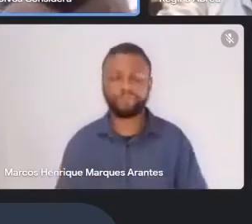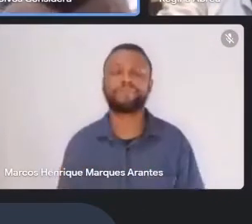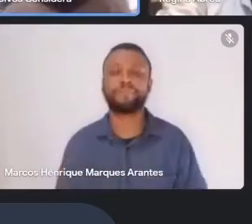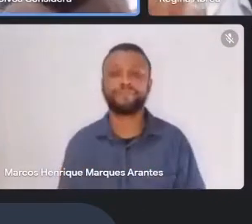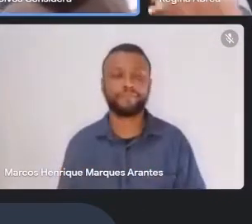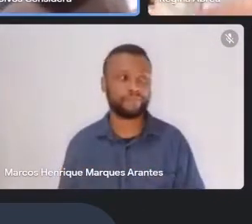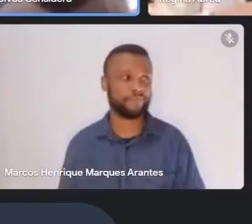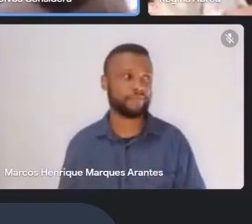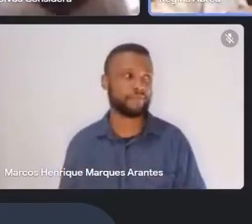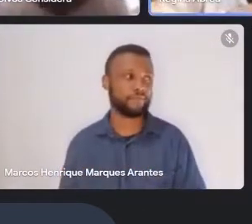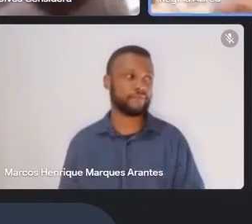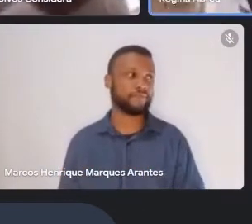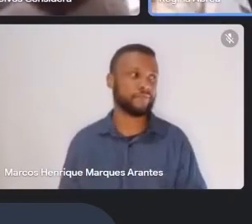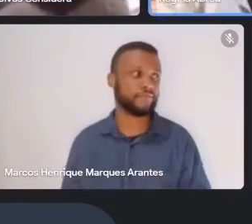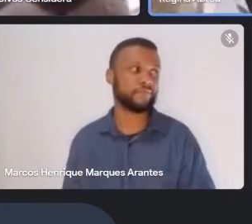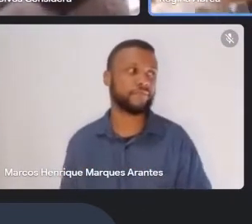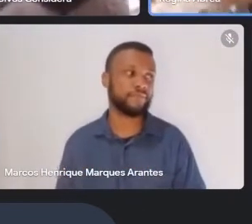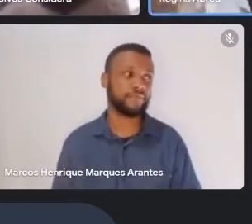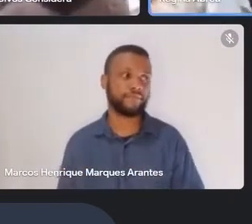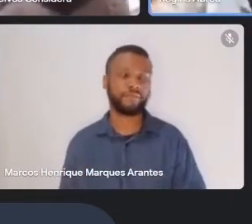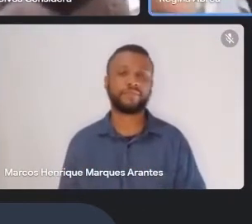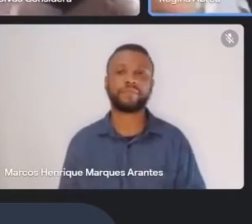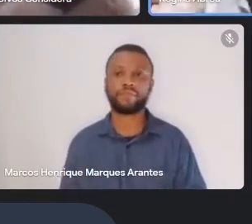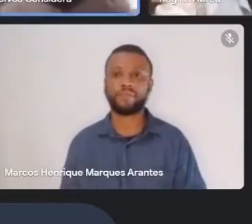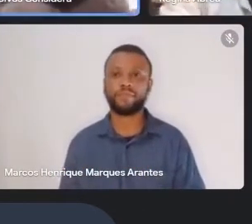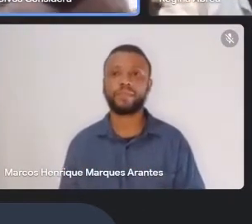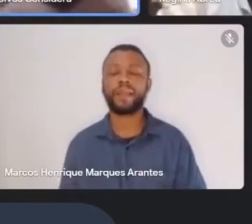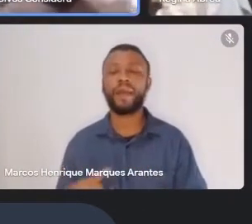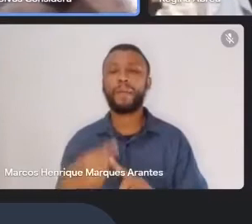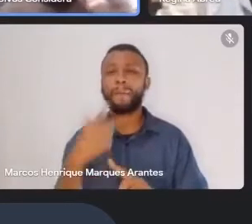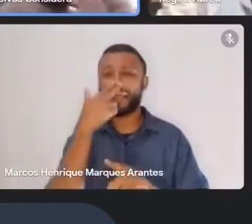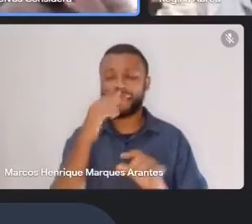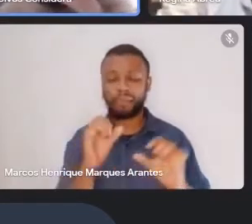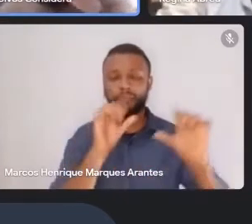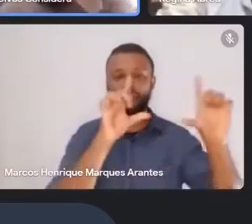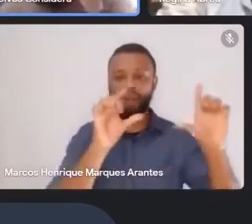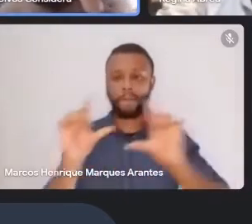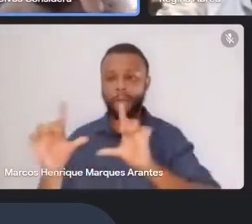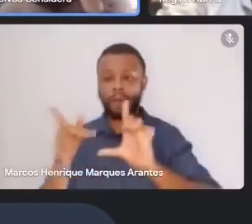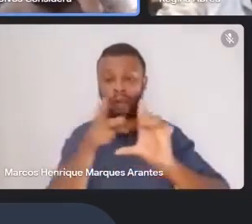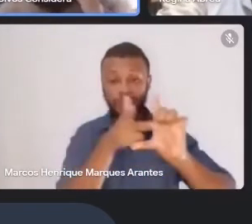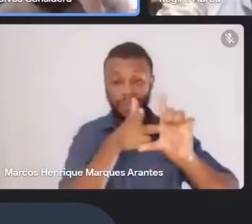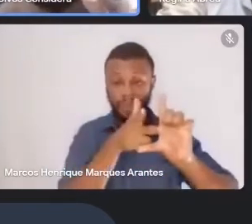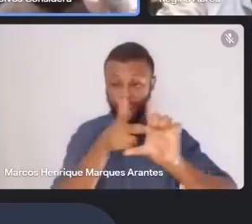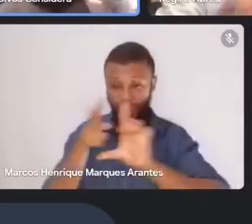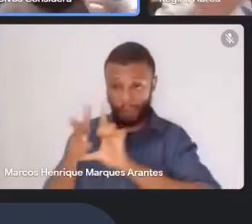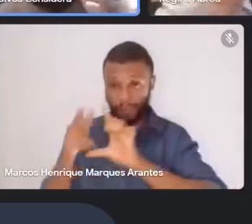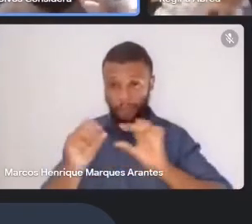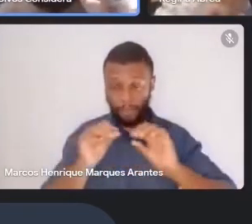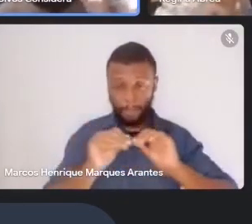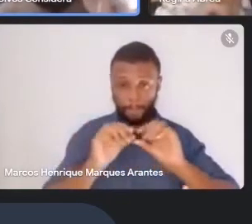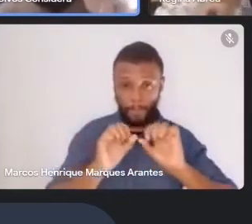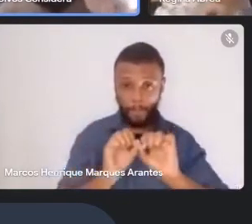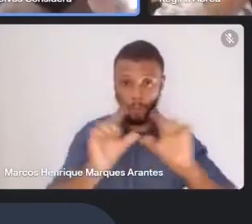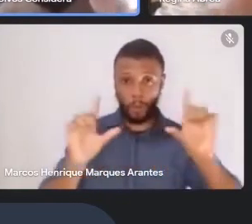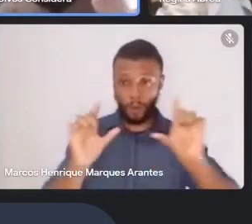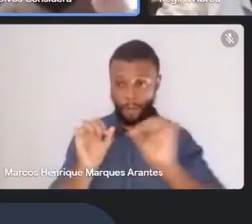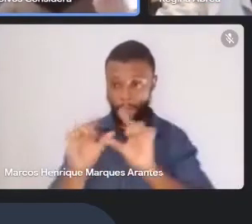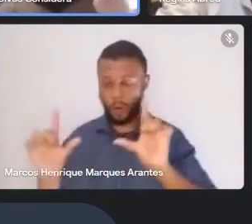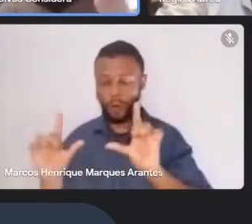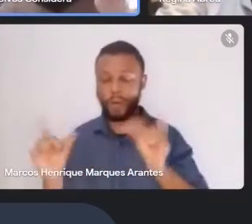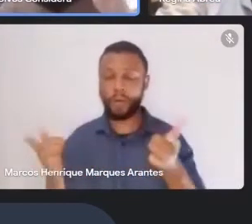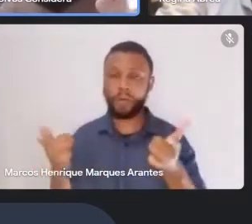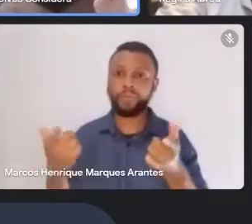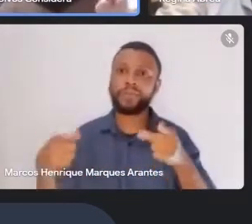Pois é, deixa eu só... Aqui embaixo, aí fica dando um eco. Fica eco, é. Deixa eu pedir uma gentileza também aos participantes, ainda há